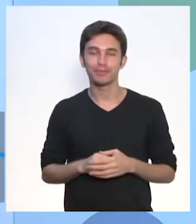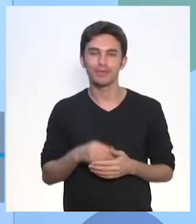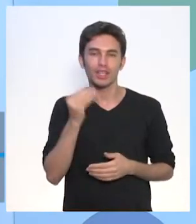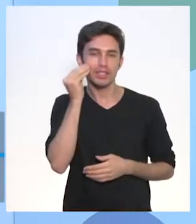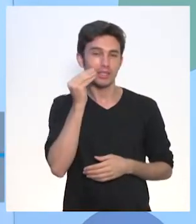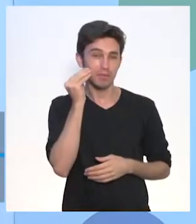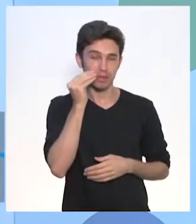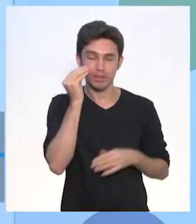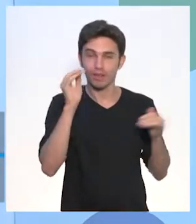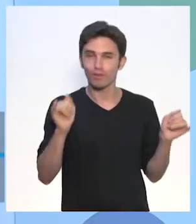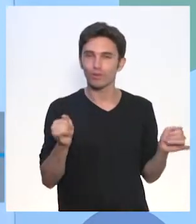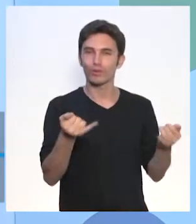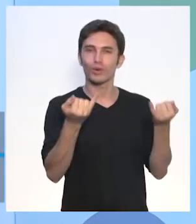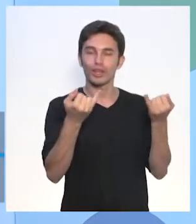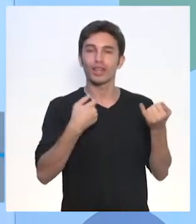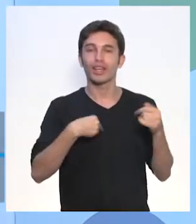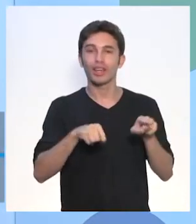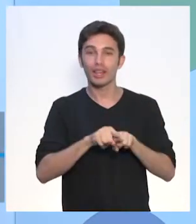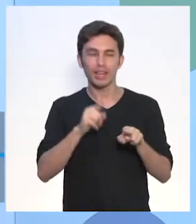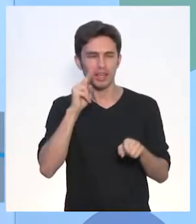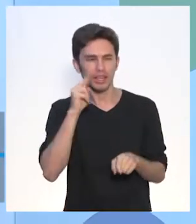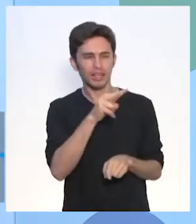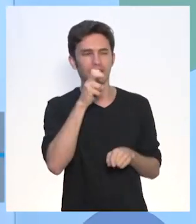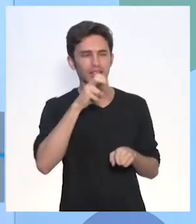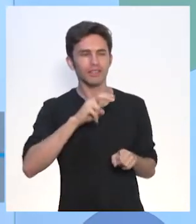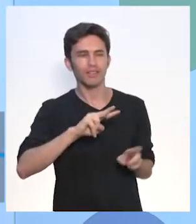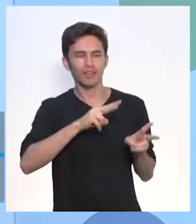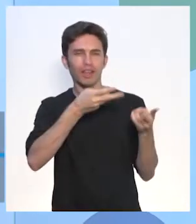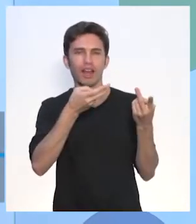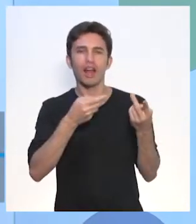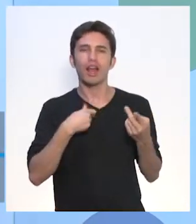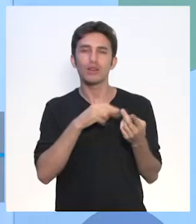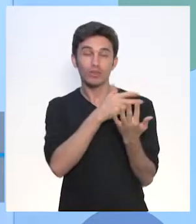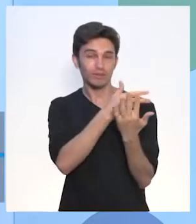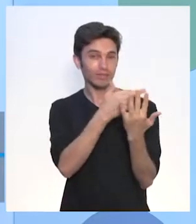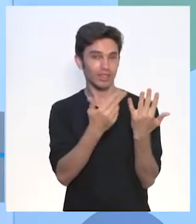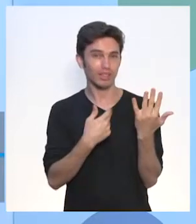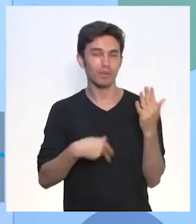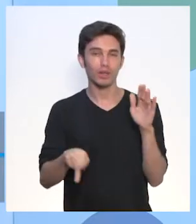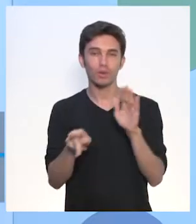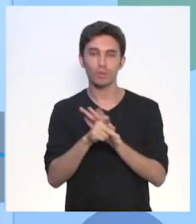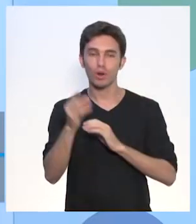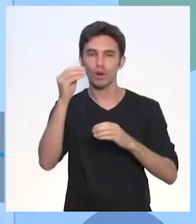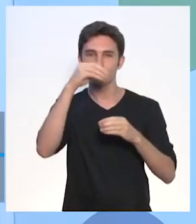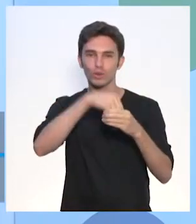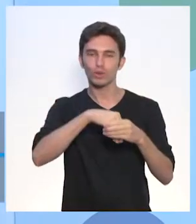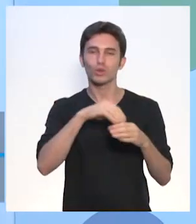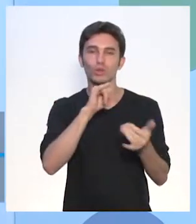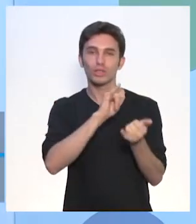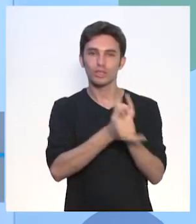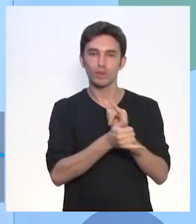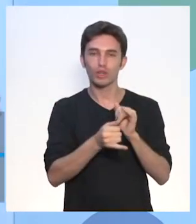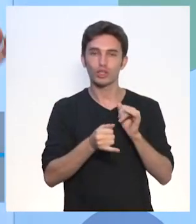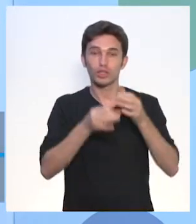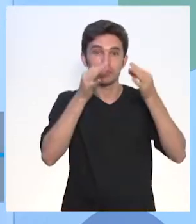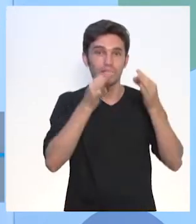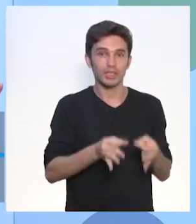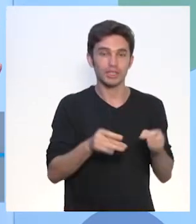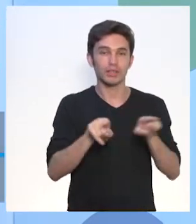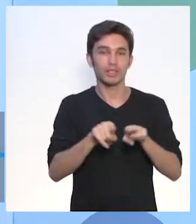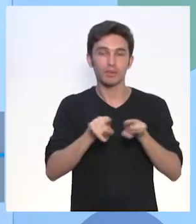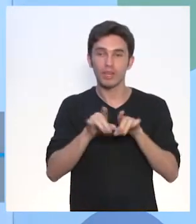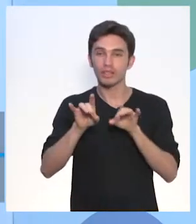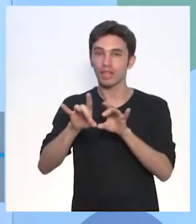Experimentar, fruir e identificar os diferentes elementos que constituem os esportes de precisão e